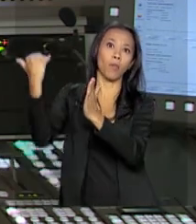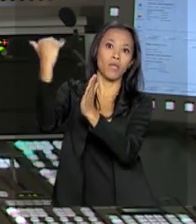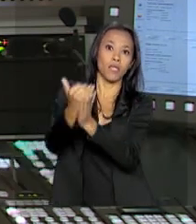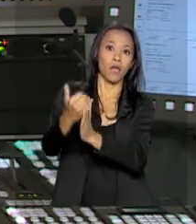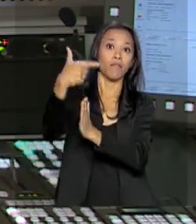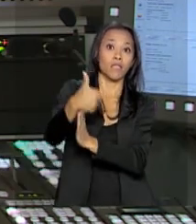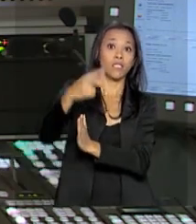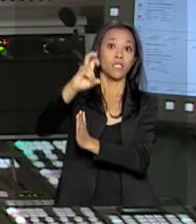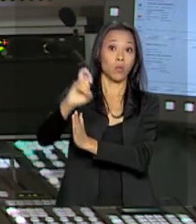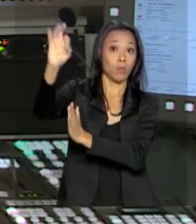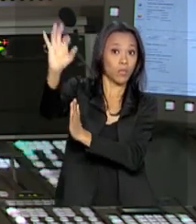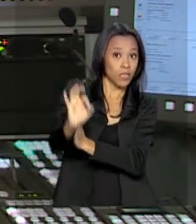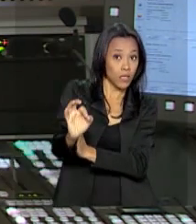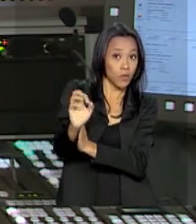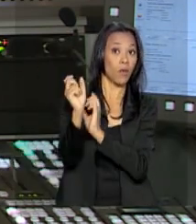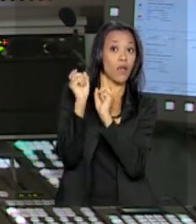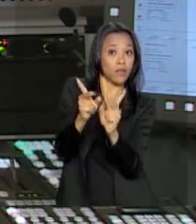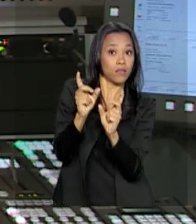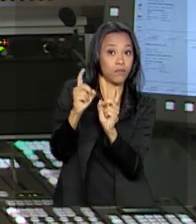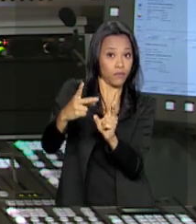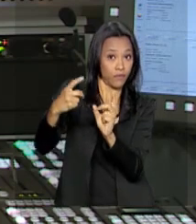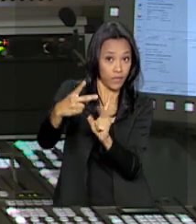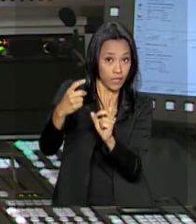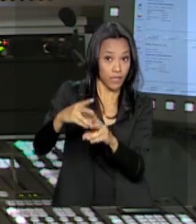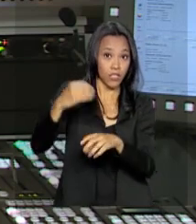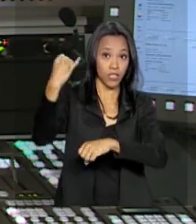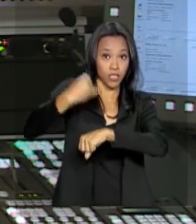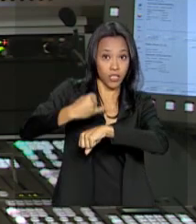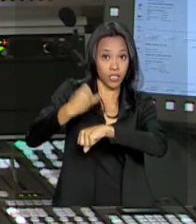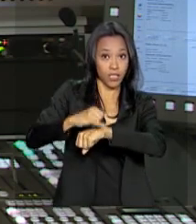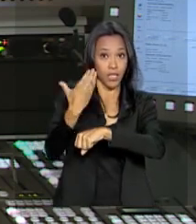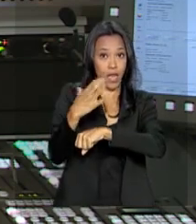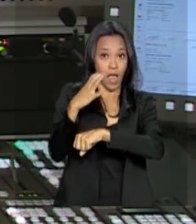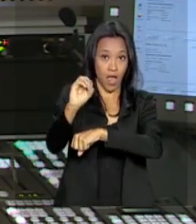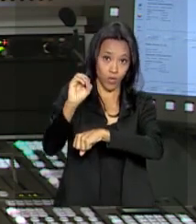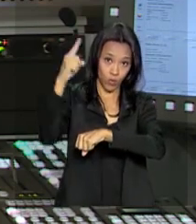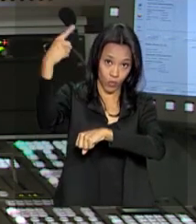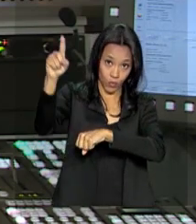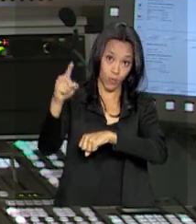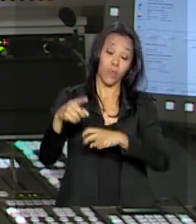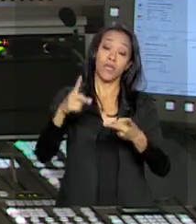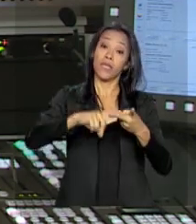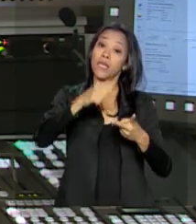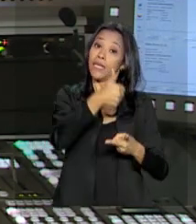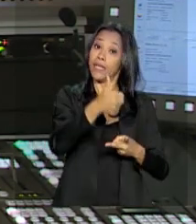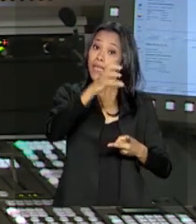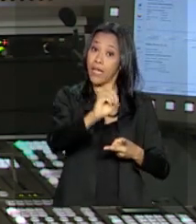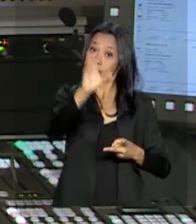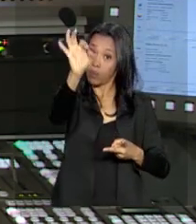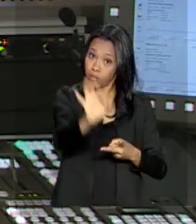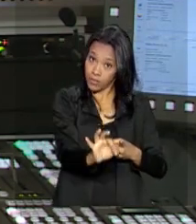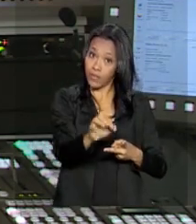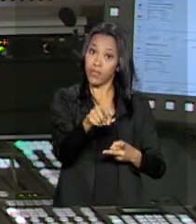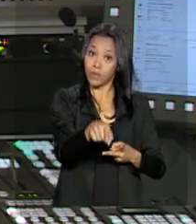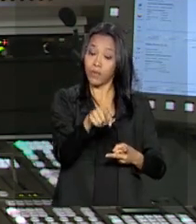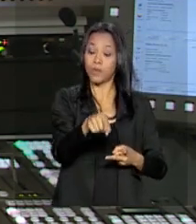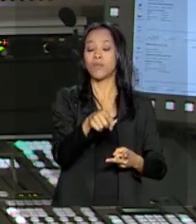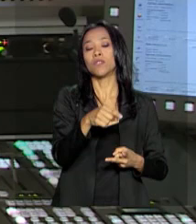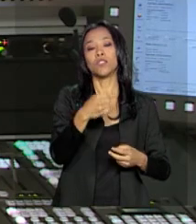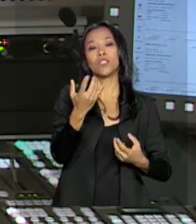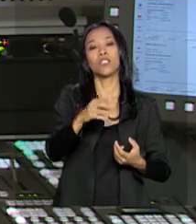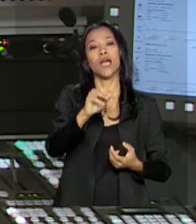25% as importações de aço norte-americanas e em 10% as importações de